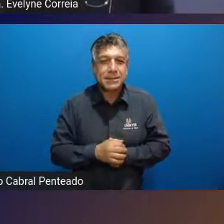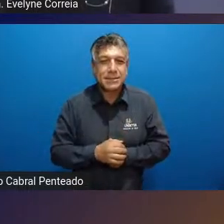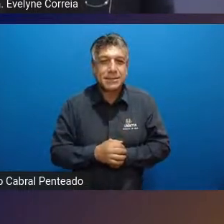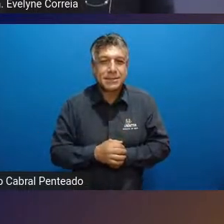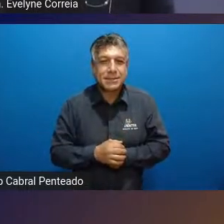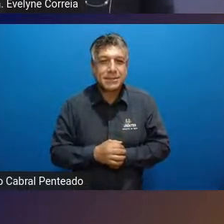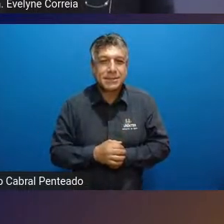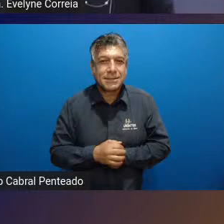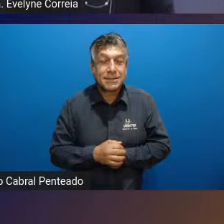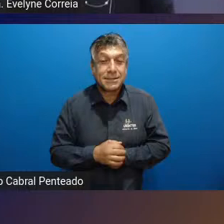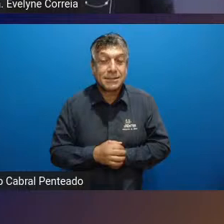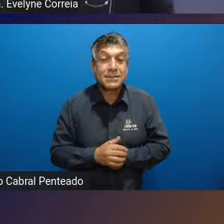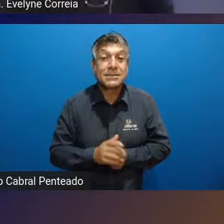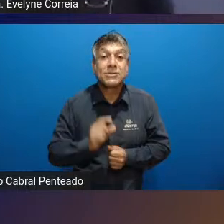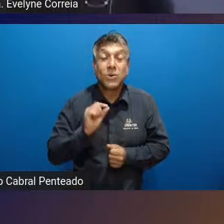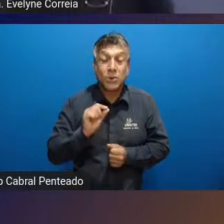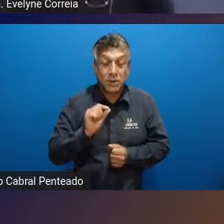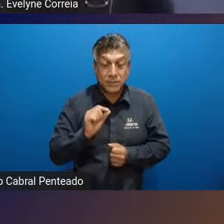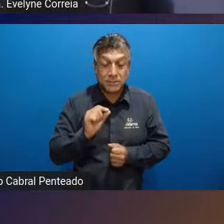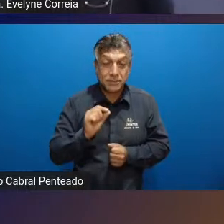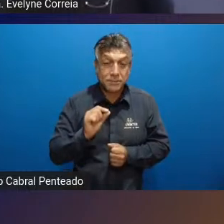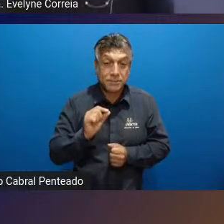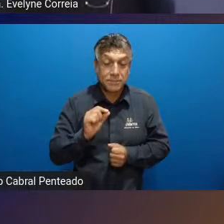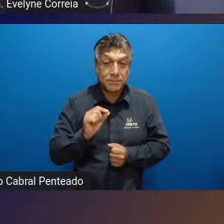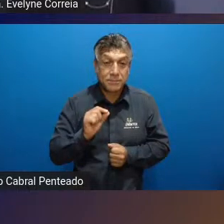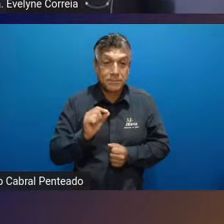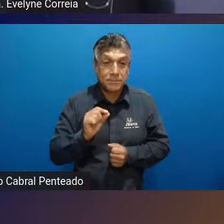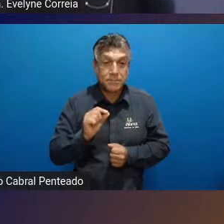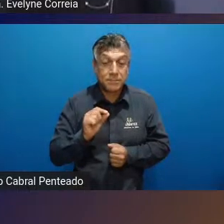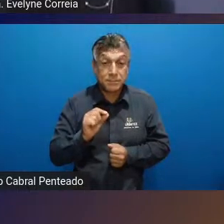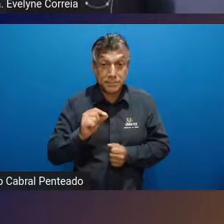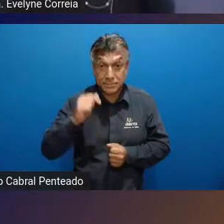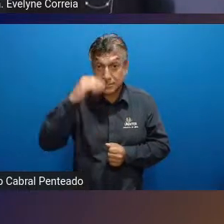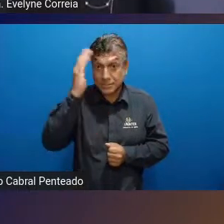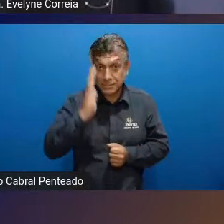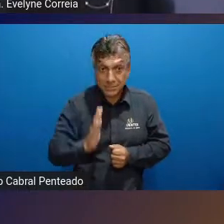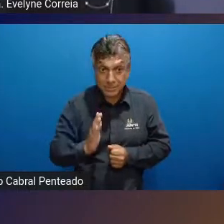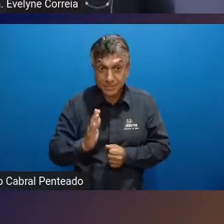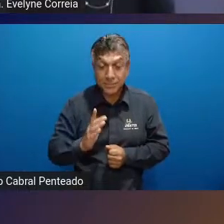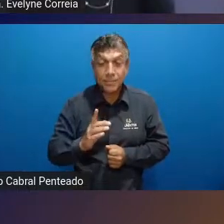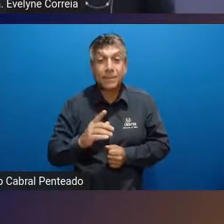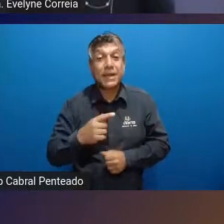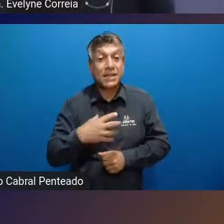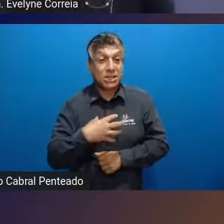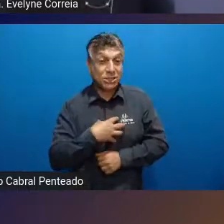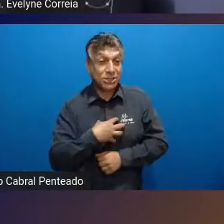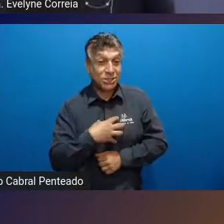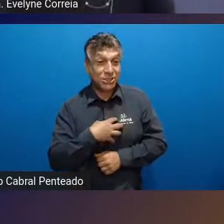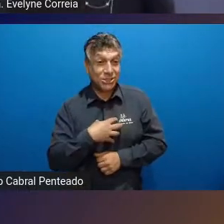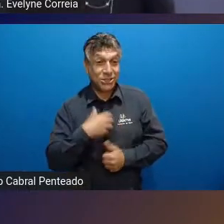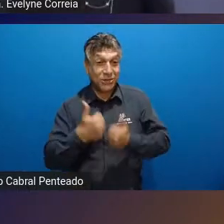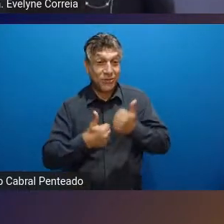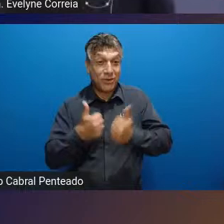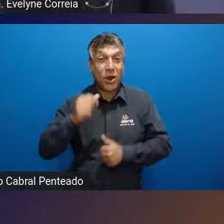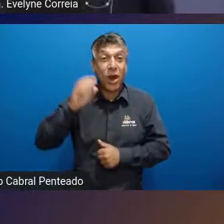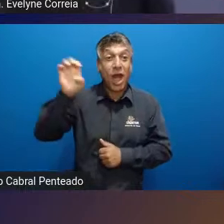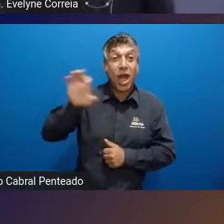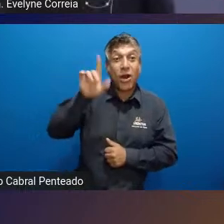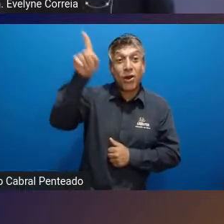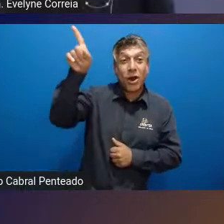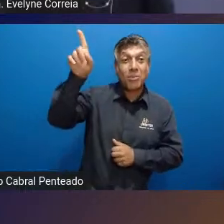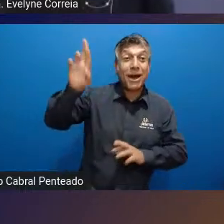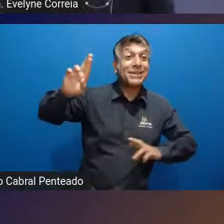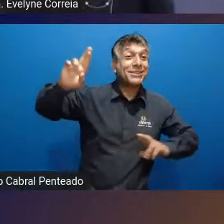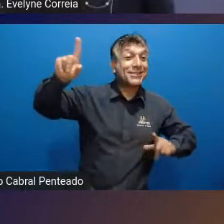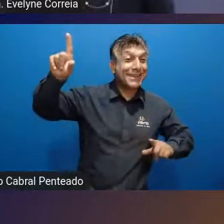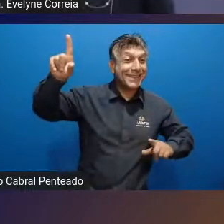sobre essa parte da que no Brasil se joga um tipo de futebol e na Europa também se joga outro mas